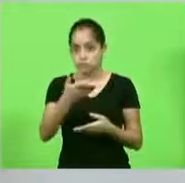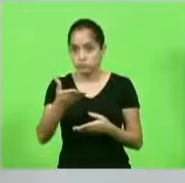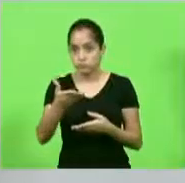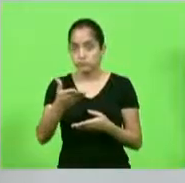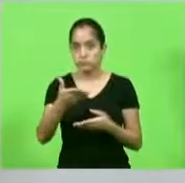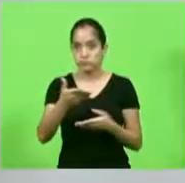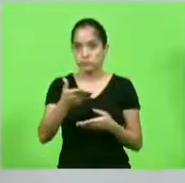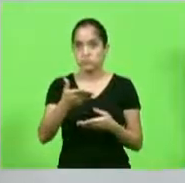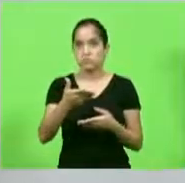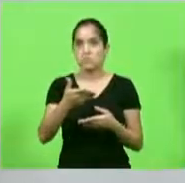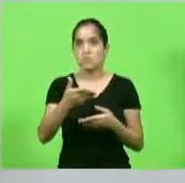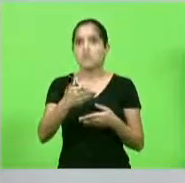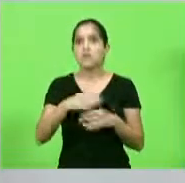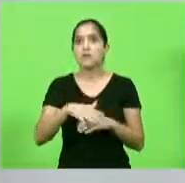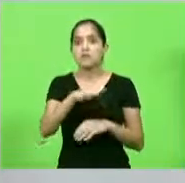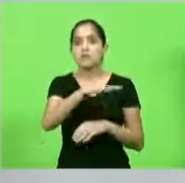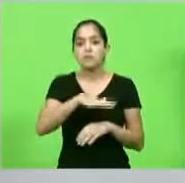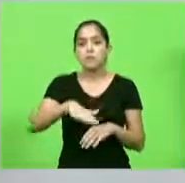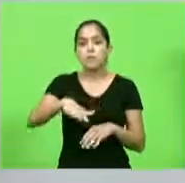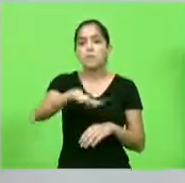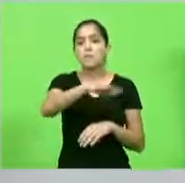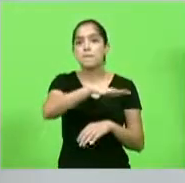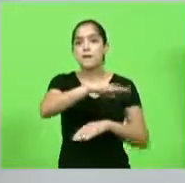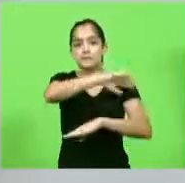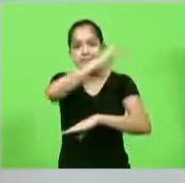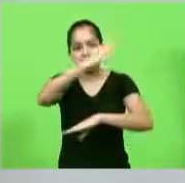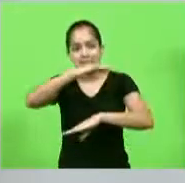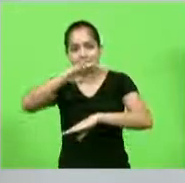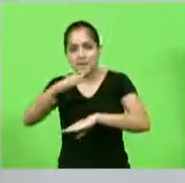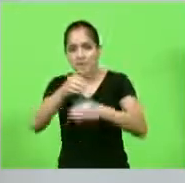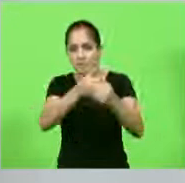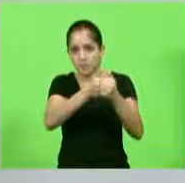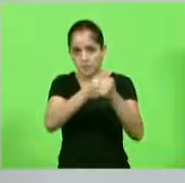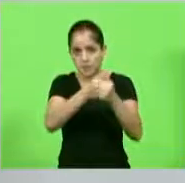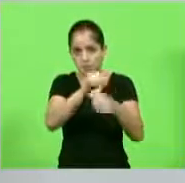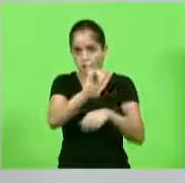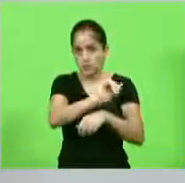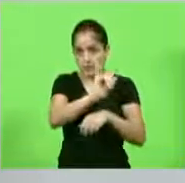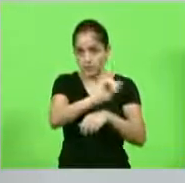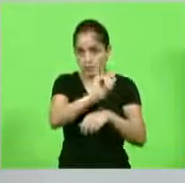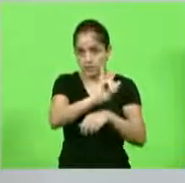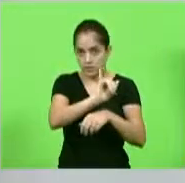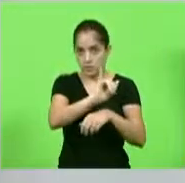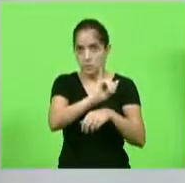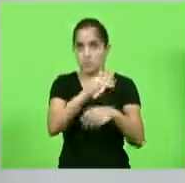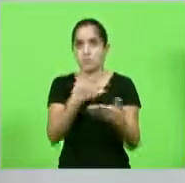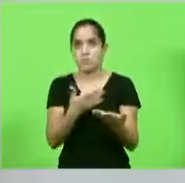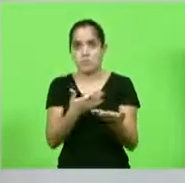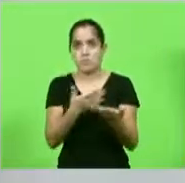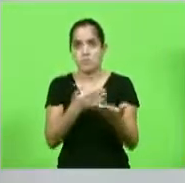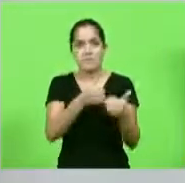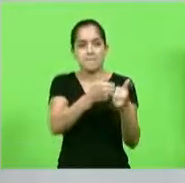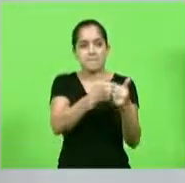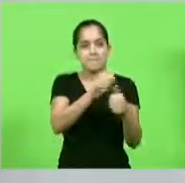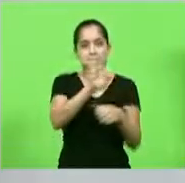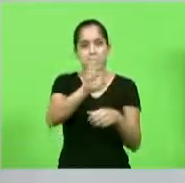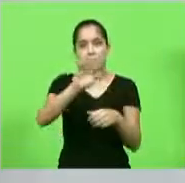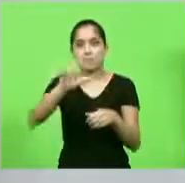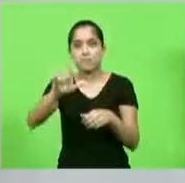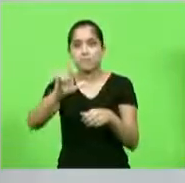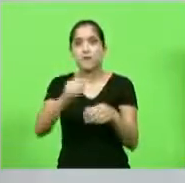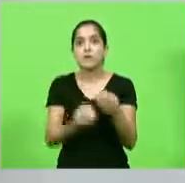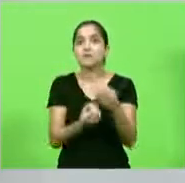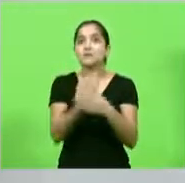do Parque Nacional Serra do Itajaí, que ali na região de Blumenau, um parque que foi criado em